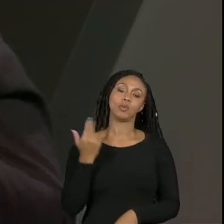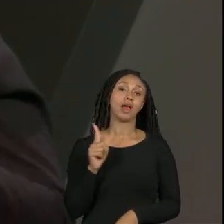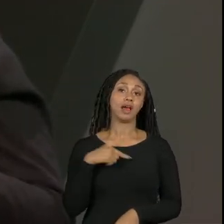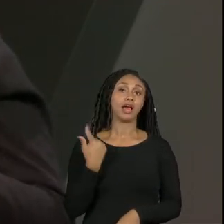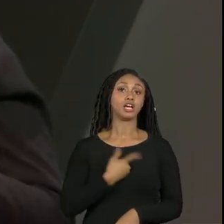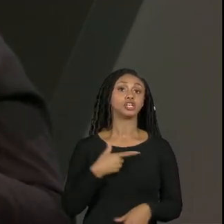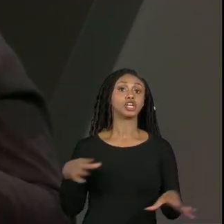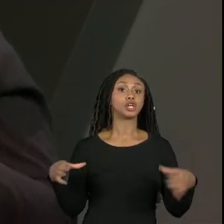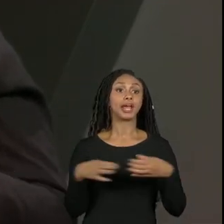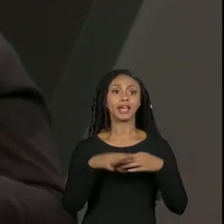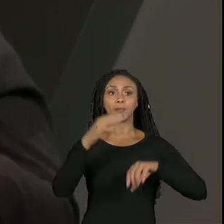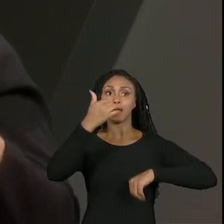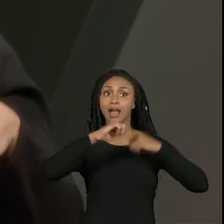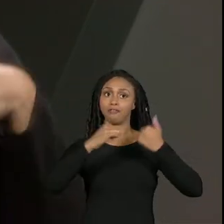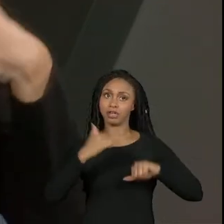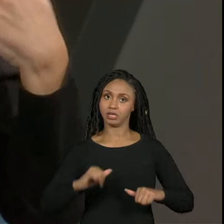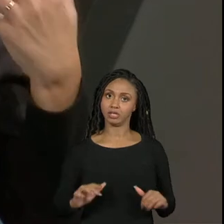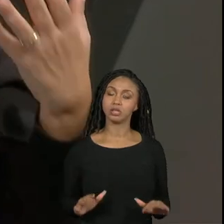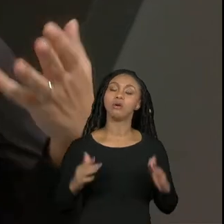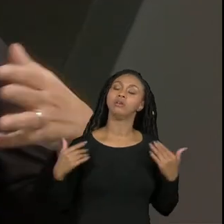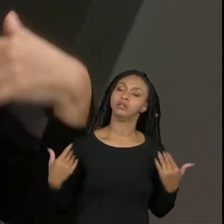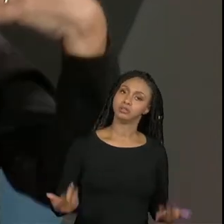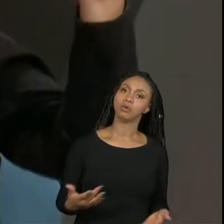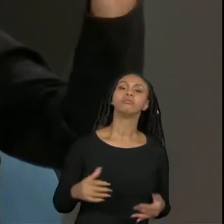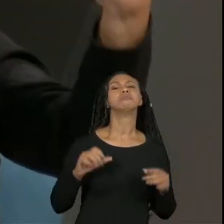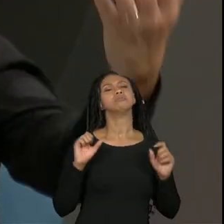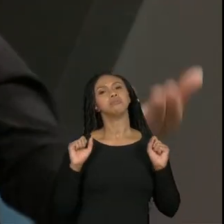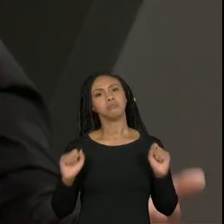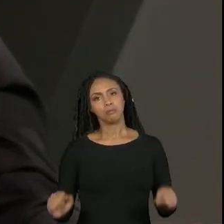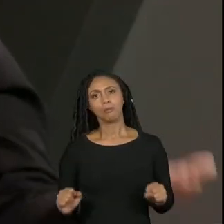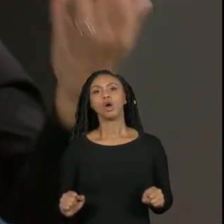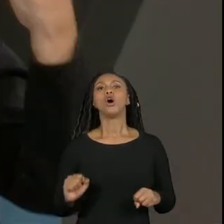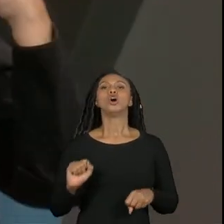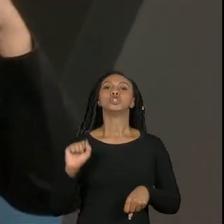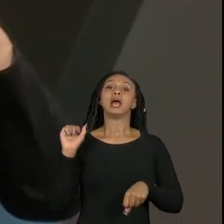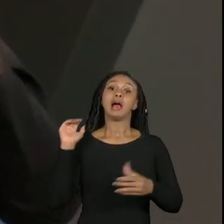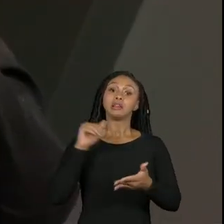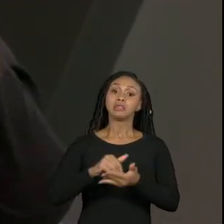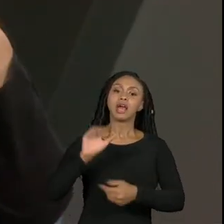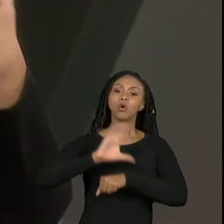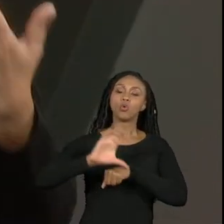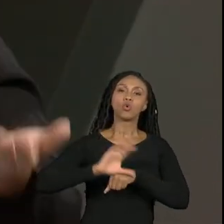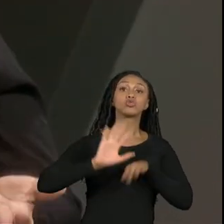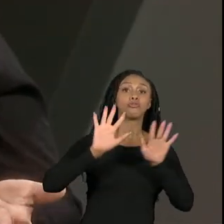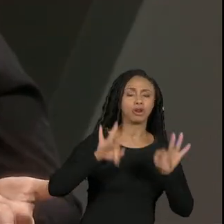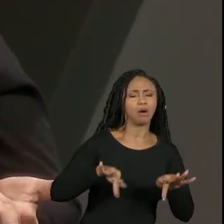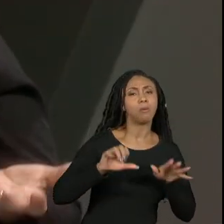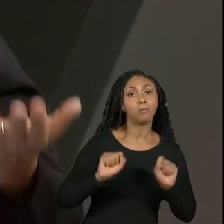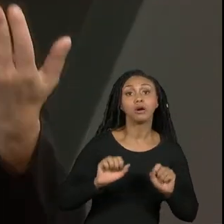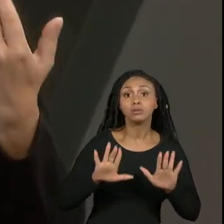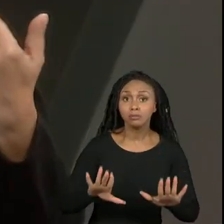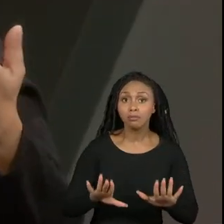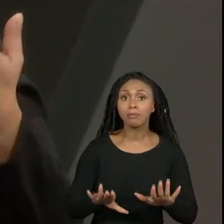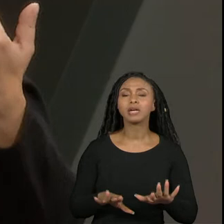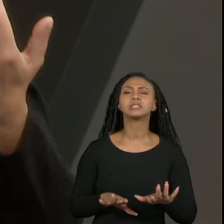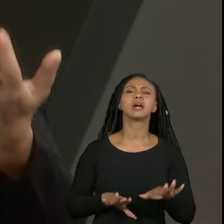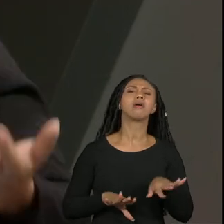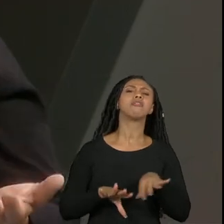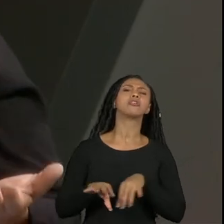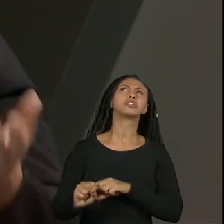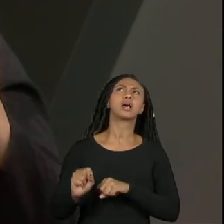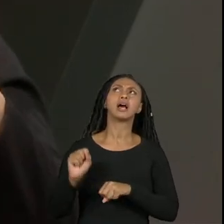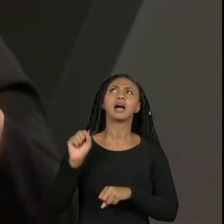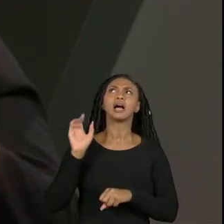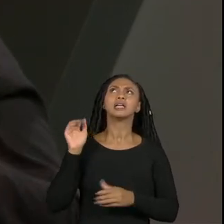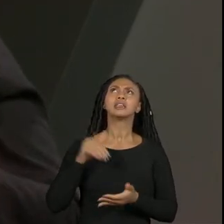enxuta de validação né então assim pode postar até o final do curso a média de correção é até 20